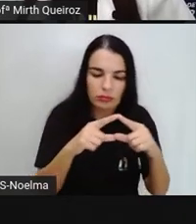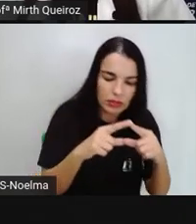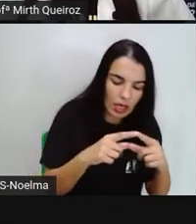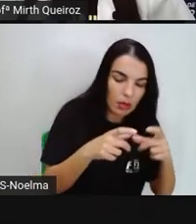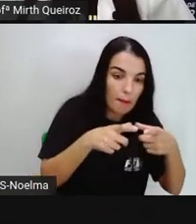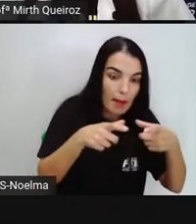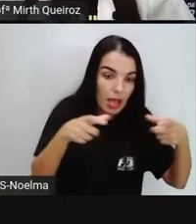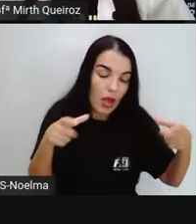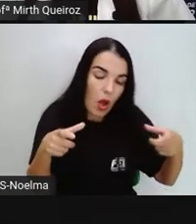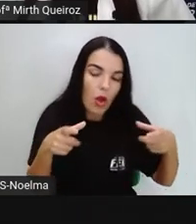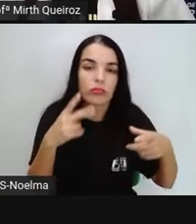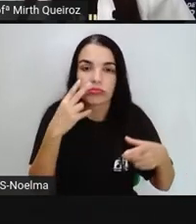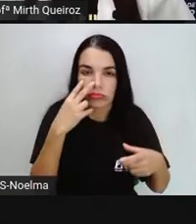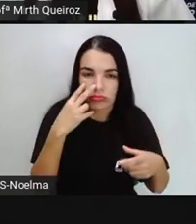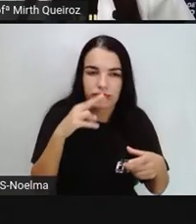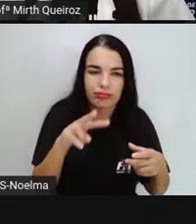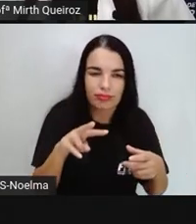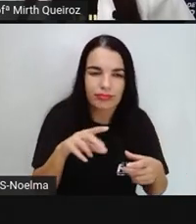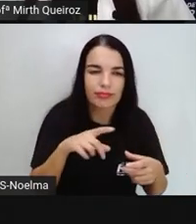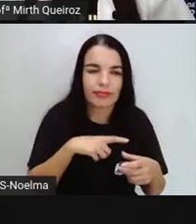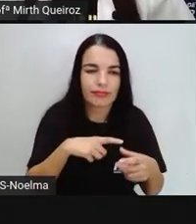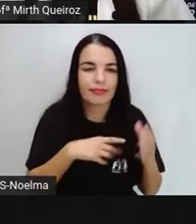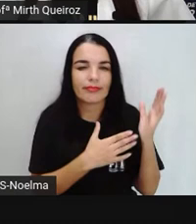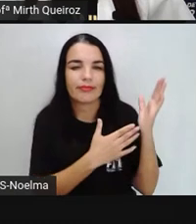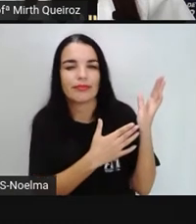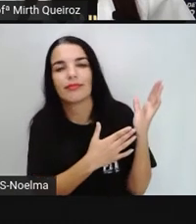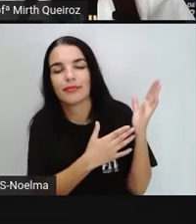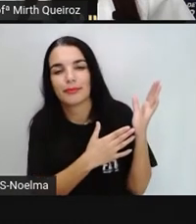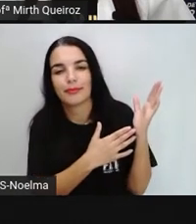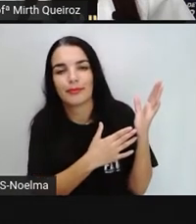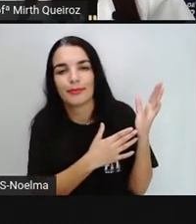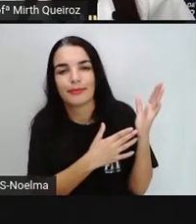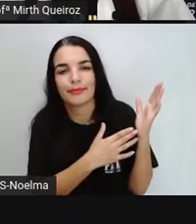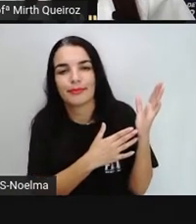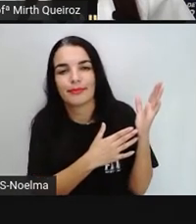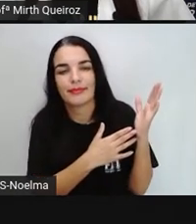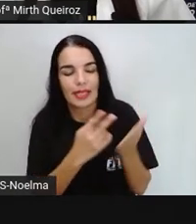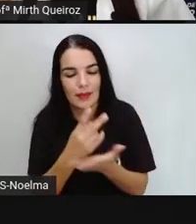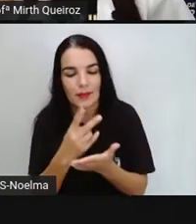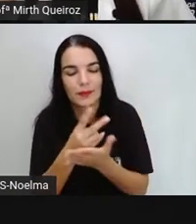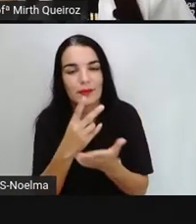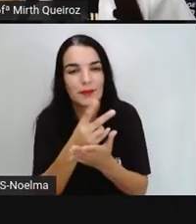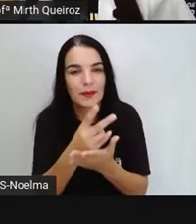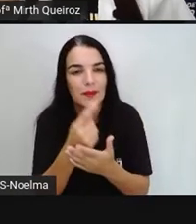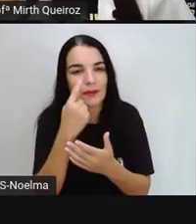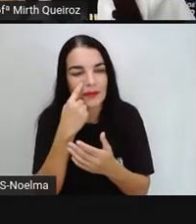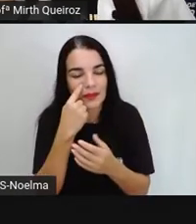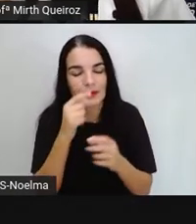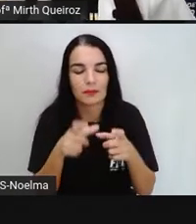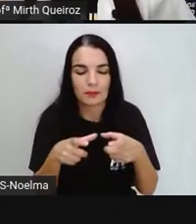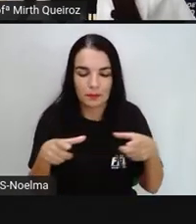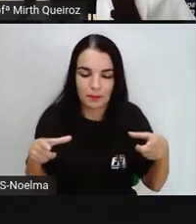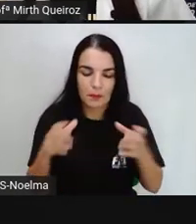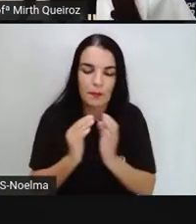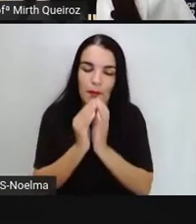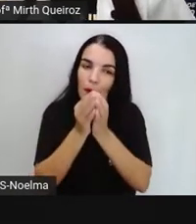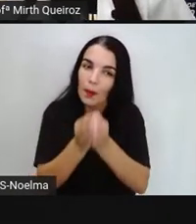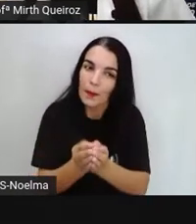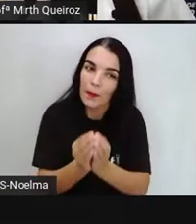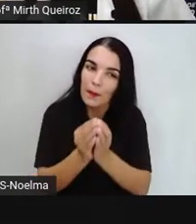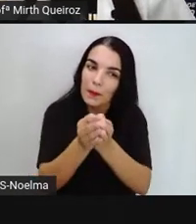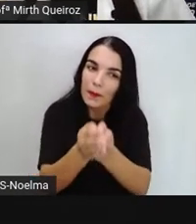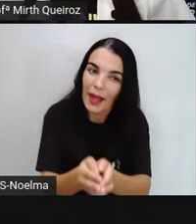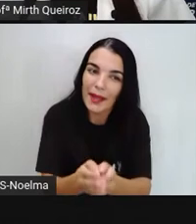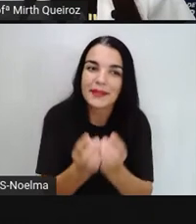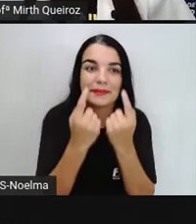triângulo menor com um lado do quadrado, e assim a gente conseguiu montar, juntamente com